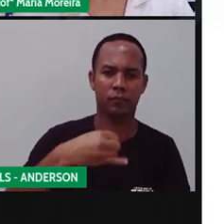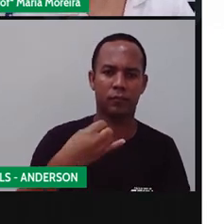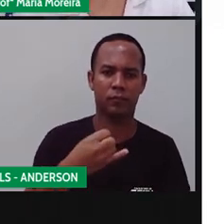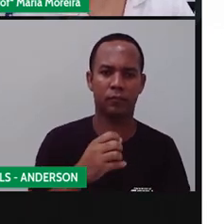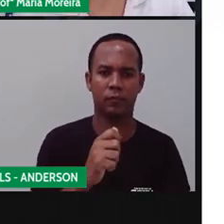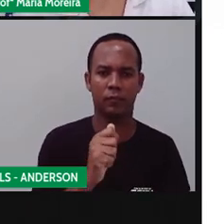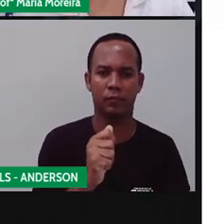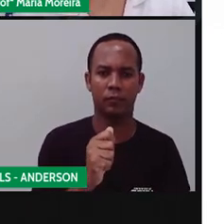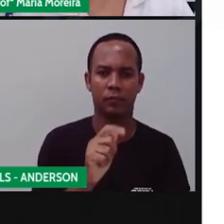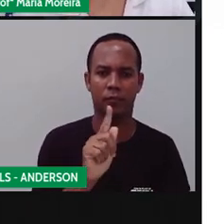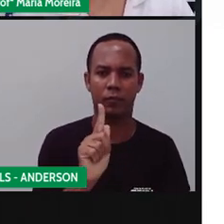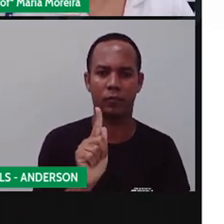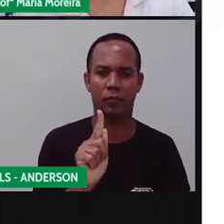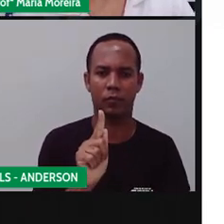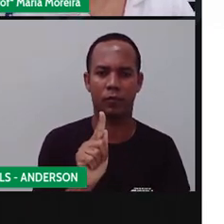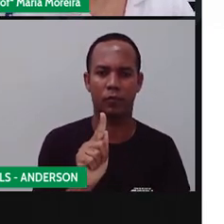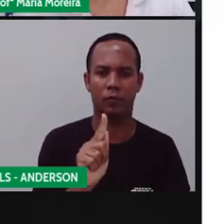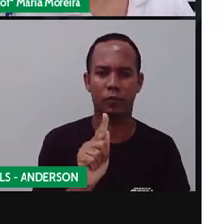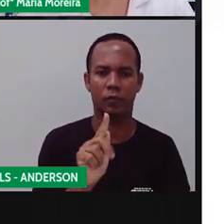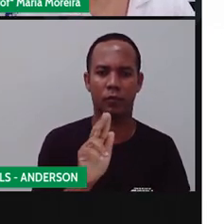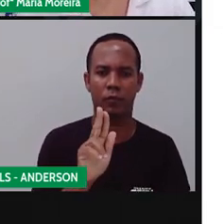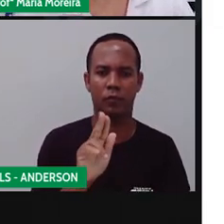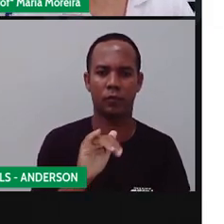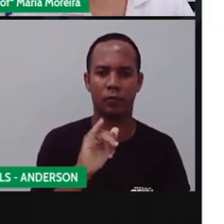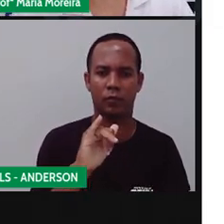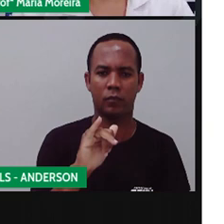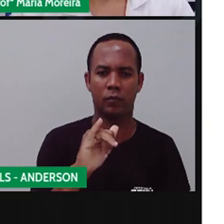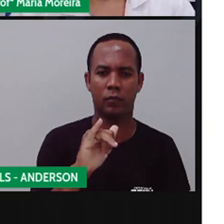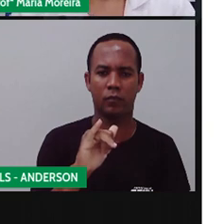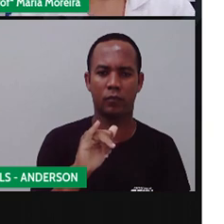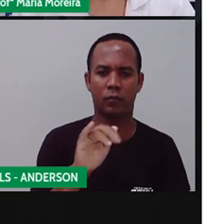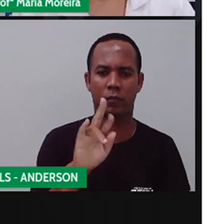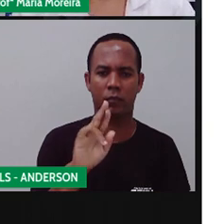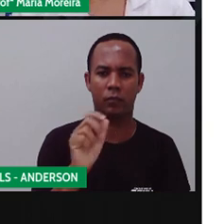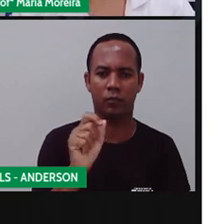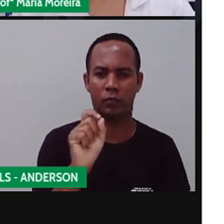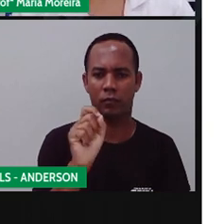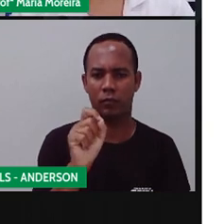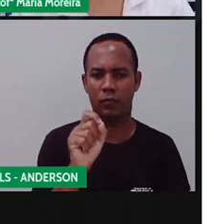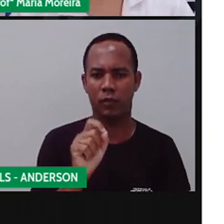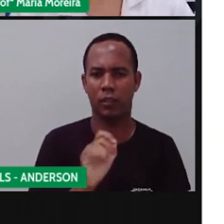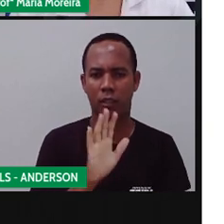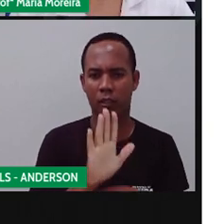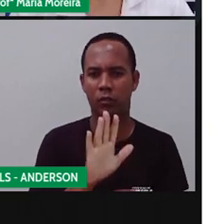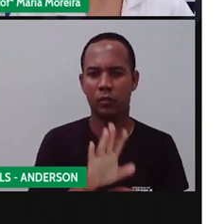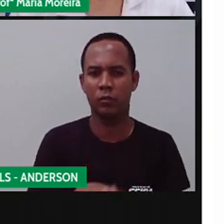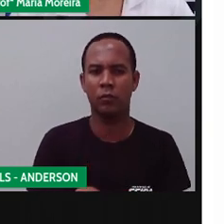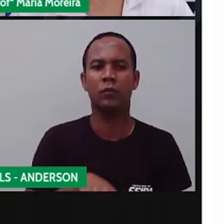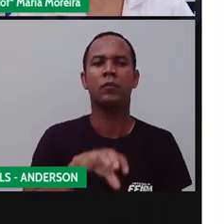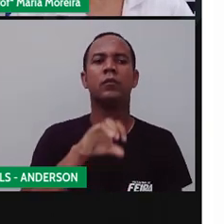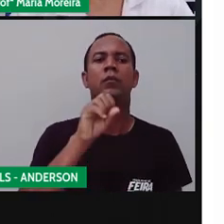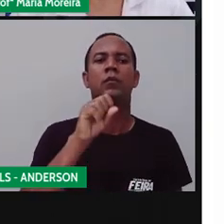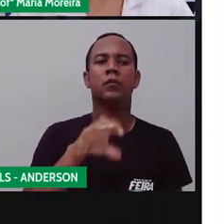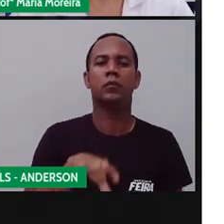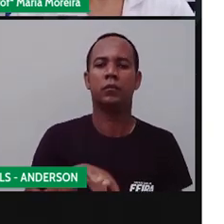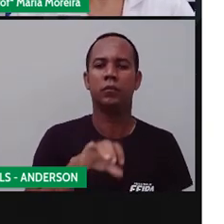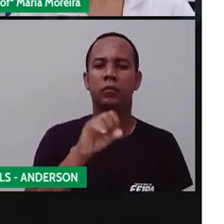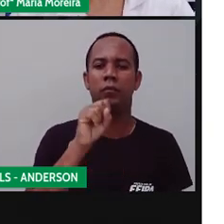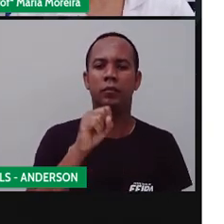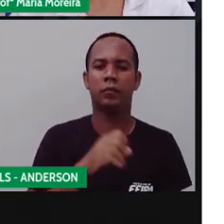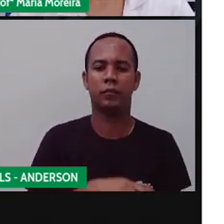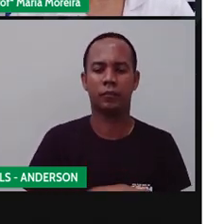é nova, inclusive, aprendi aqui para a aula. Ela é antiasmática, não sabia.